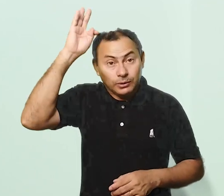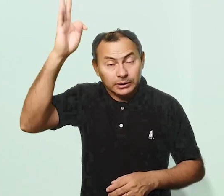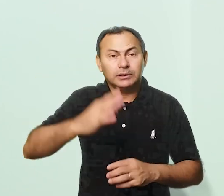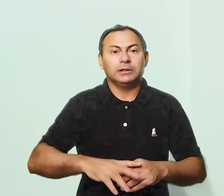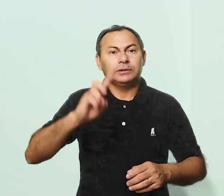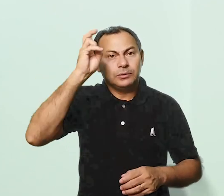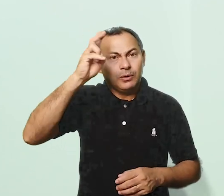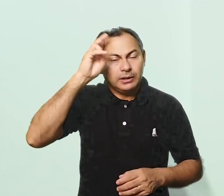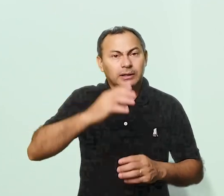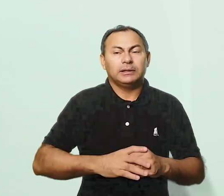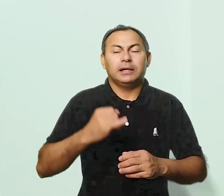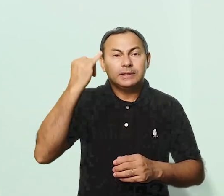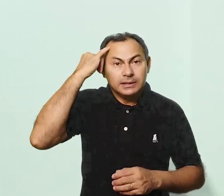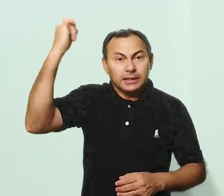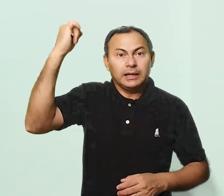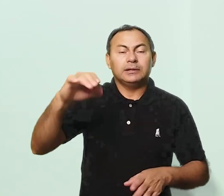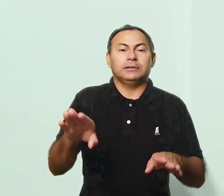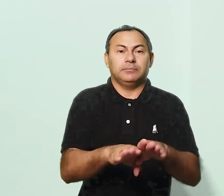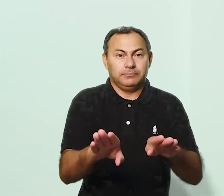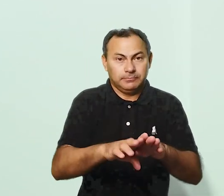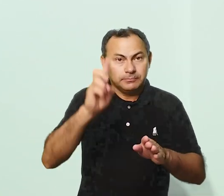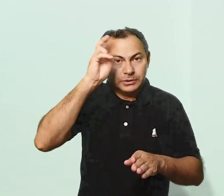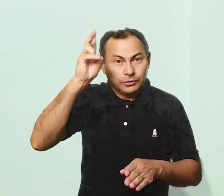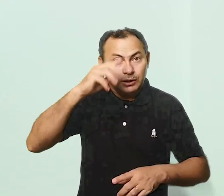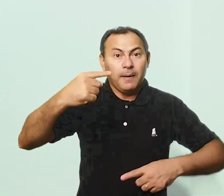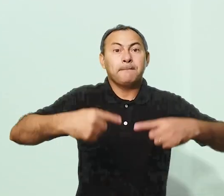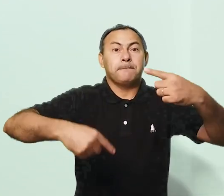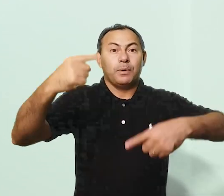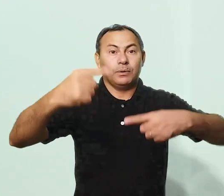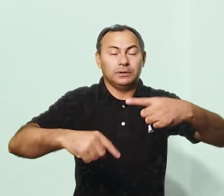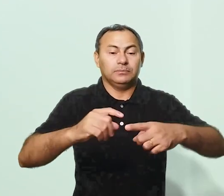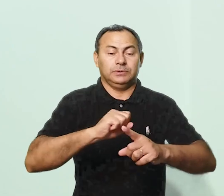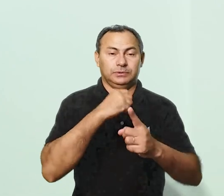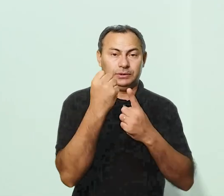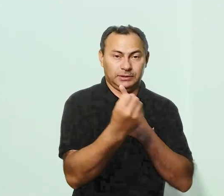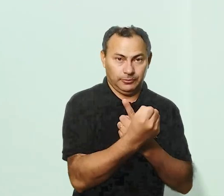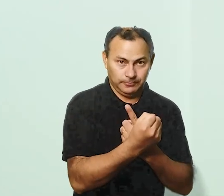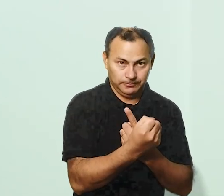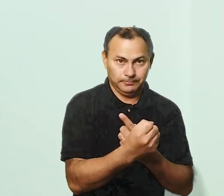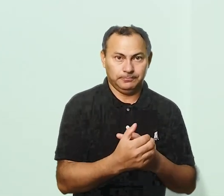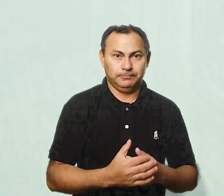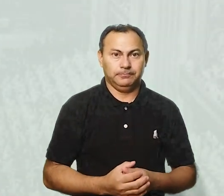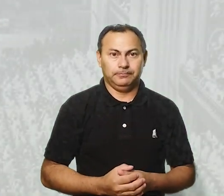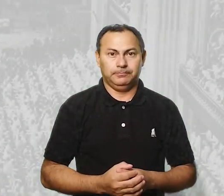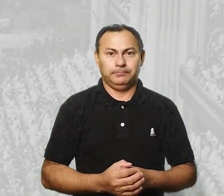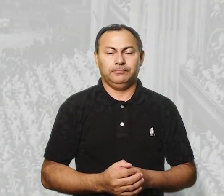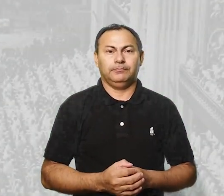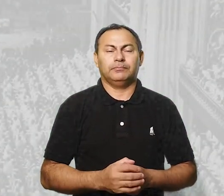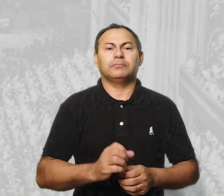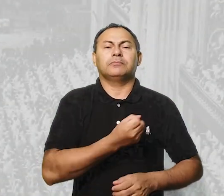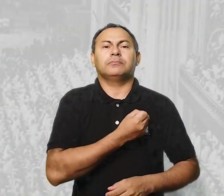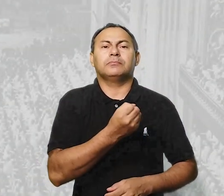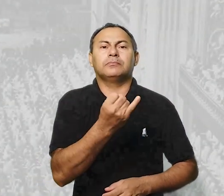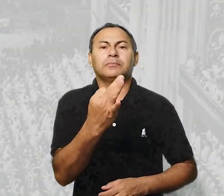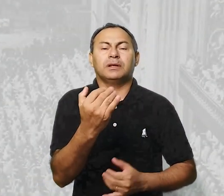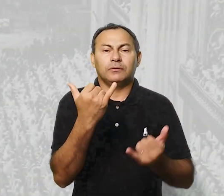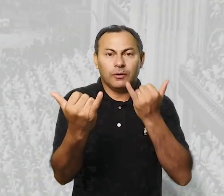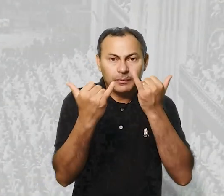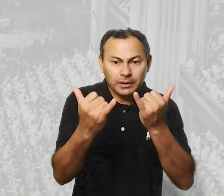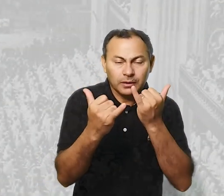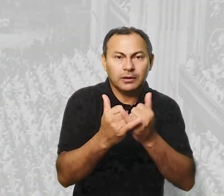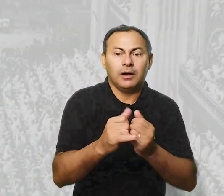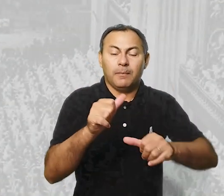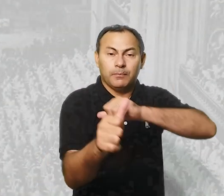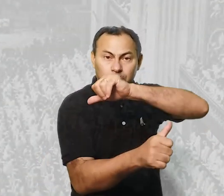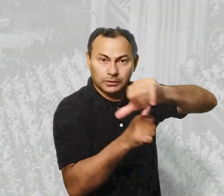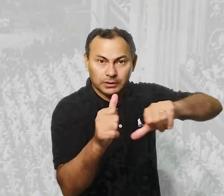da história das ideias e da história política e social. A quantidade de informação sobre a